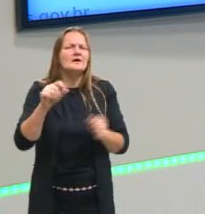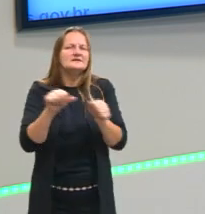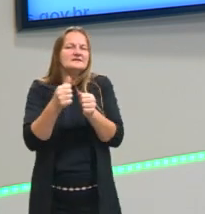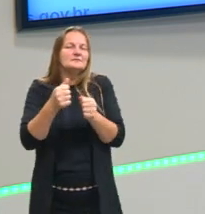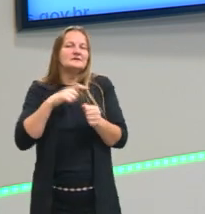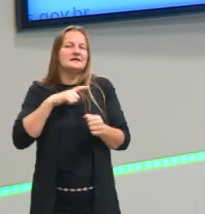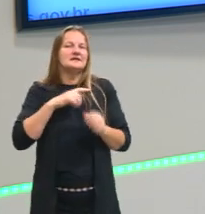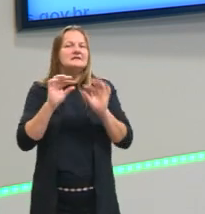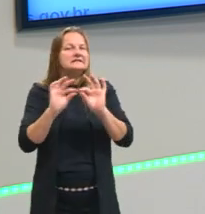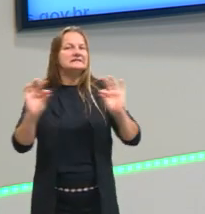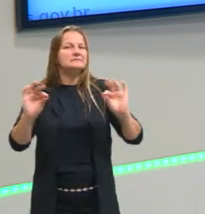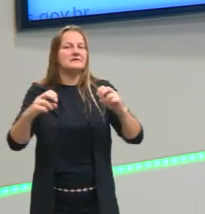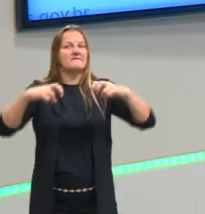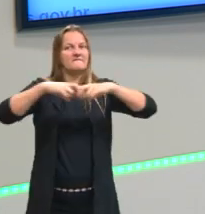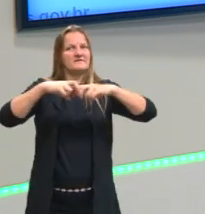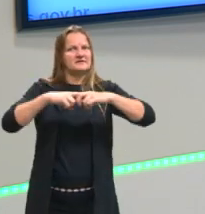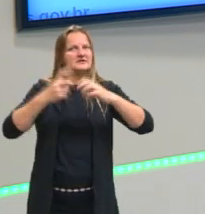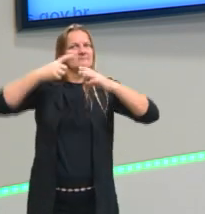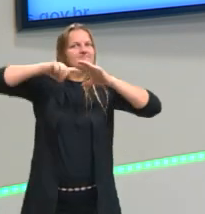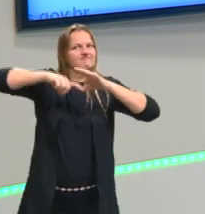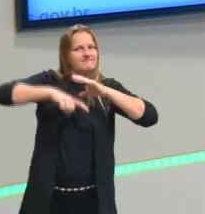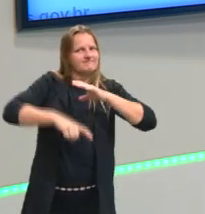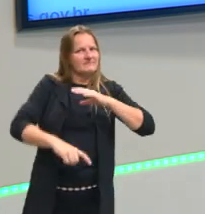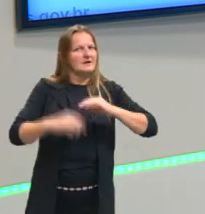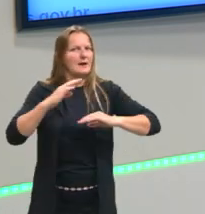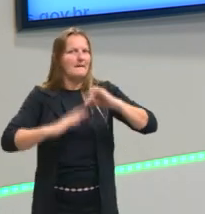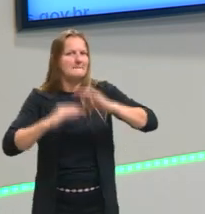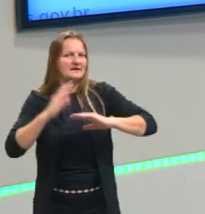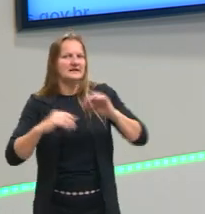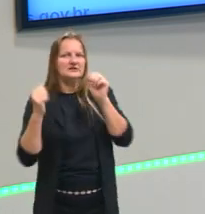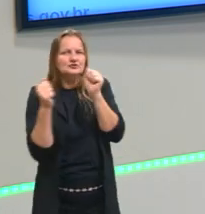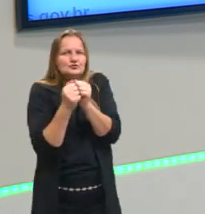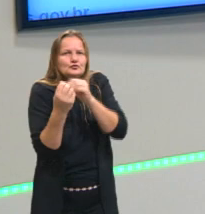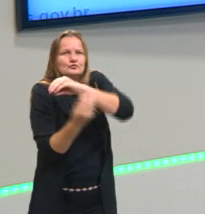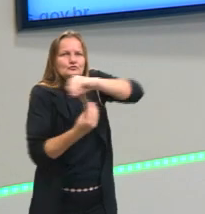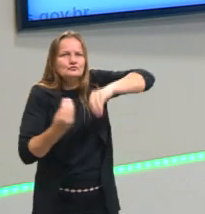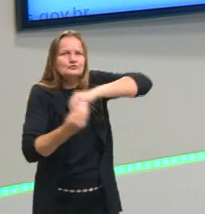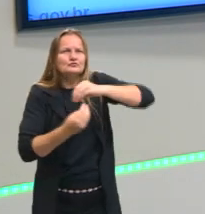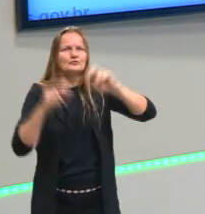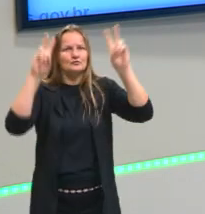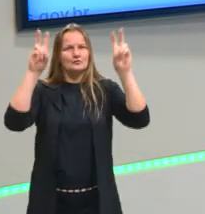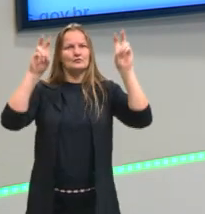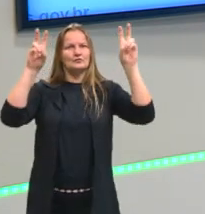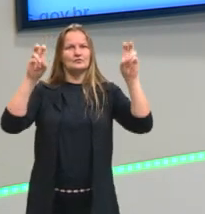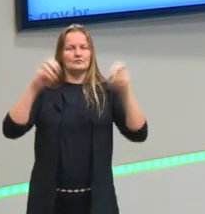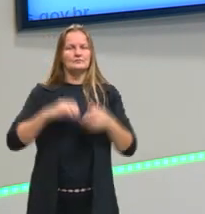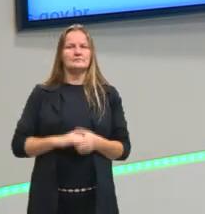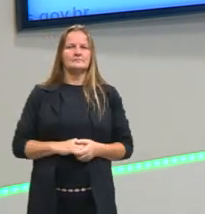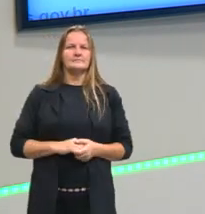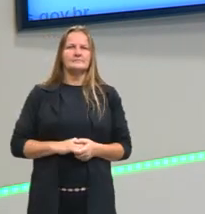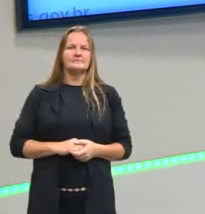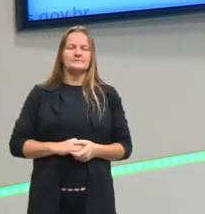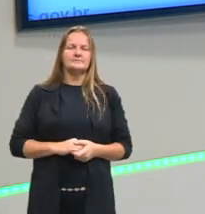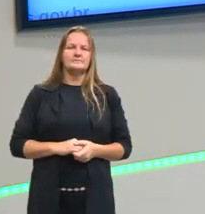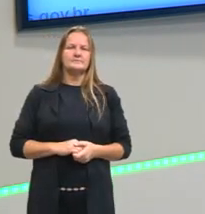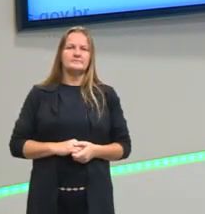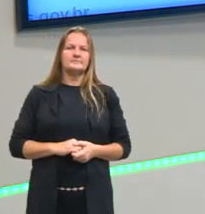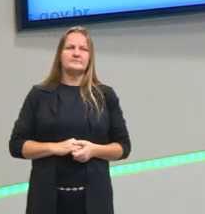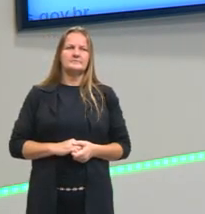questões mais simples. Na física, já aparece aplicada junto a outro assunto, tá? Então, cuidado. Bom,